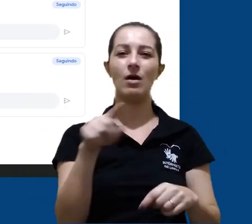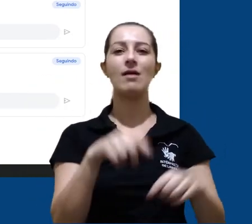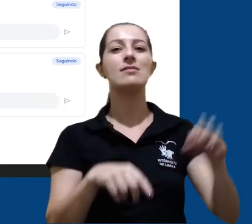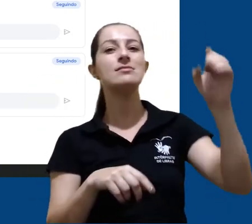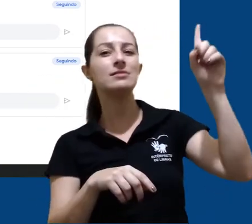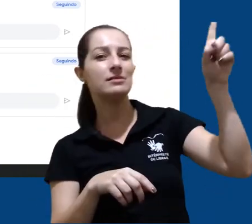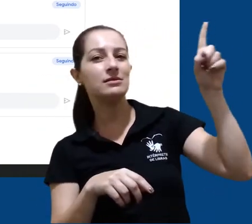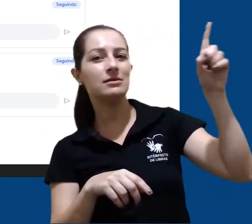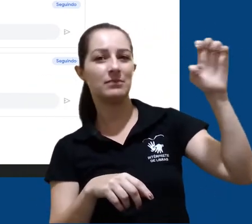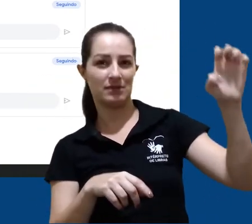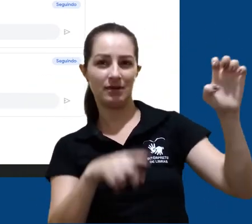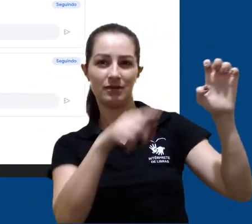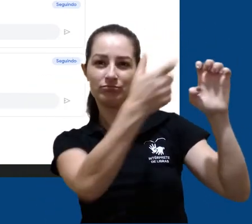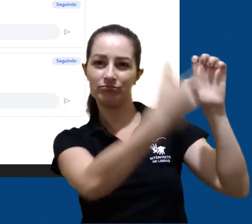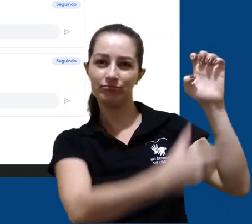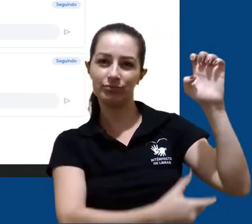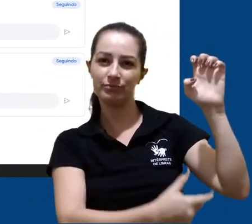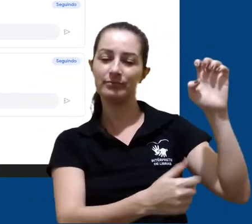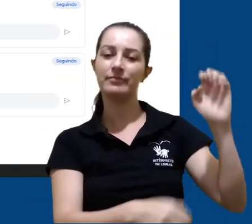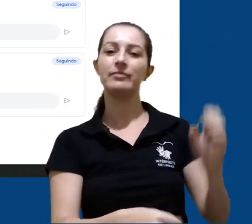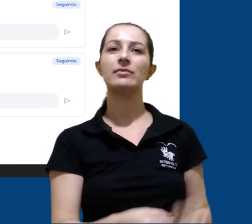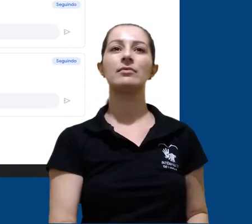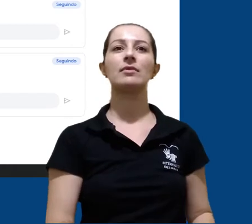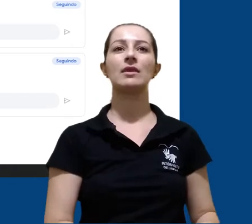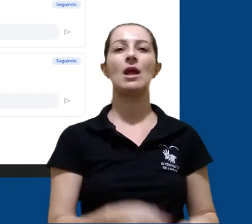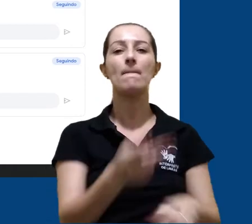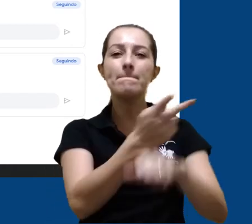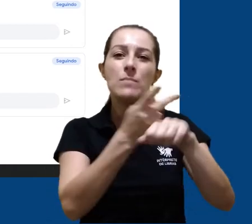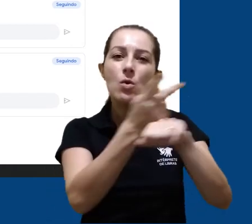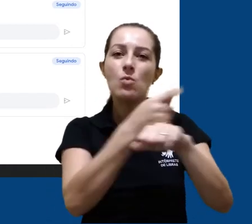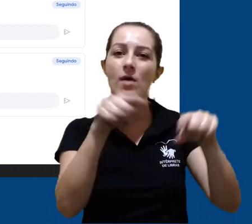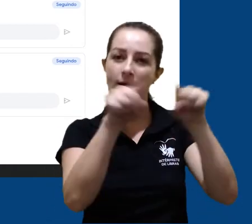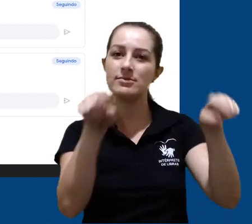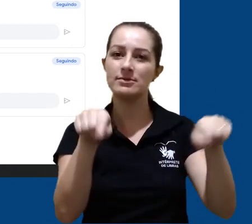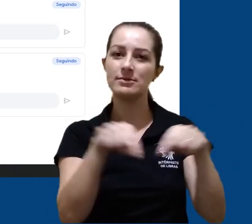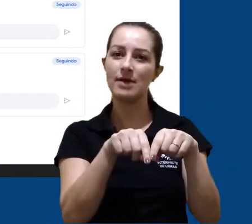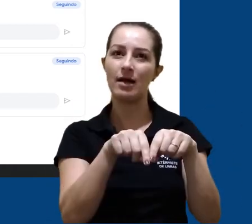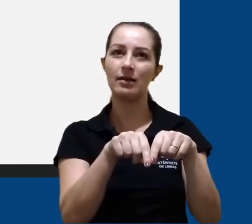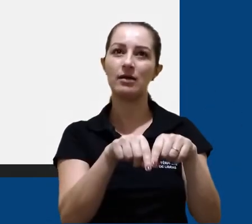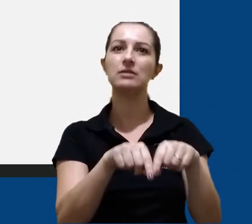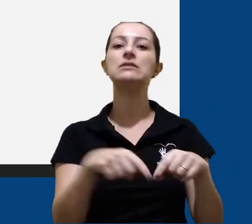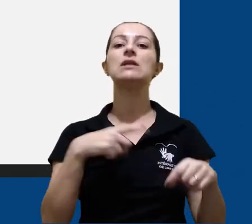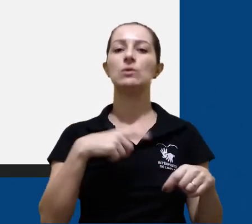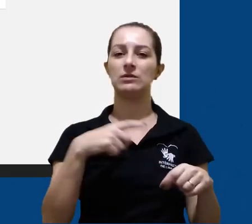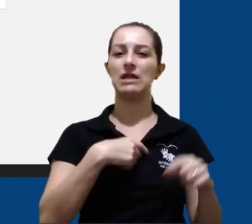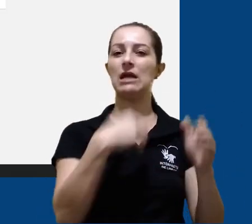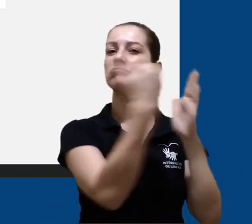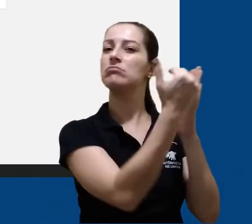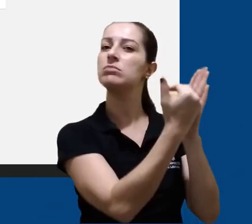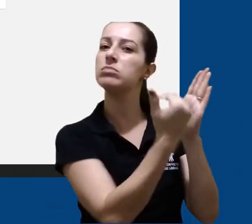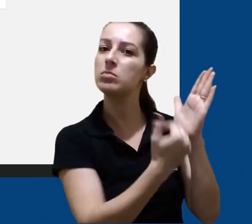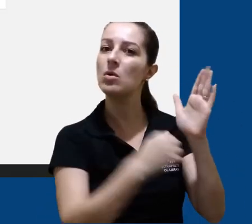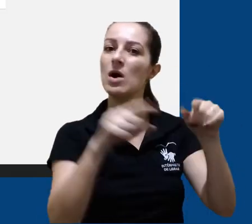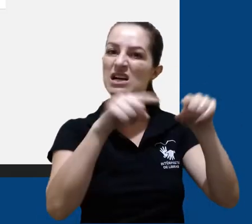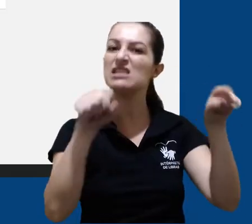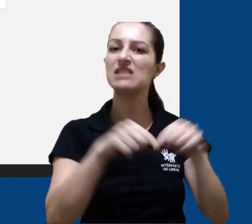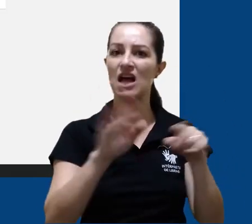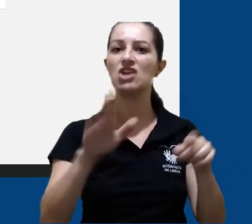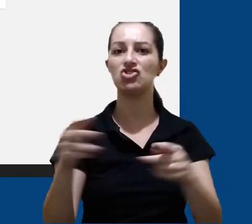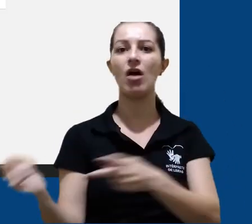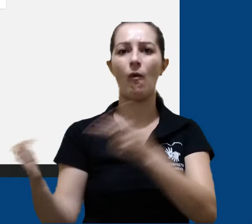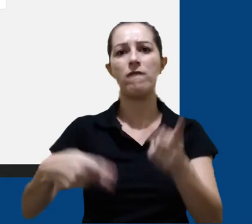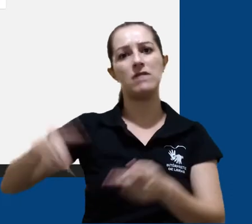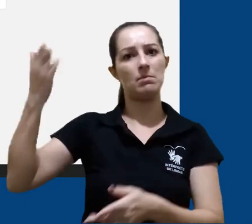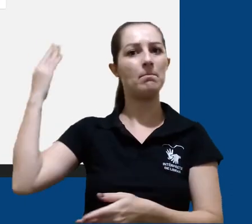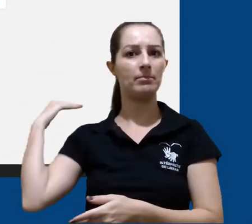no lado esquerdo da nossa tela. A terceira opção, Procurar salas, vai abrir uma lista de salas que